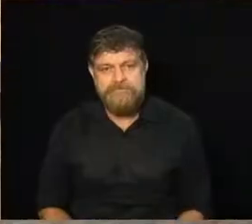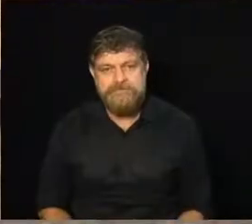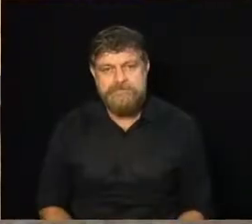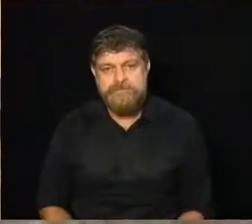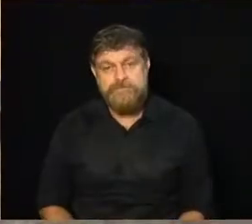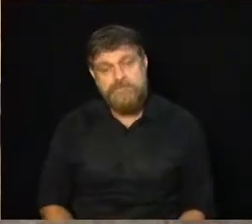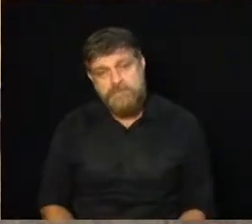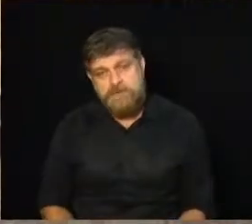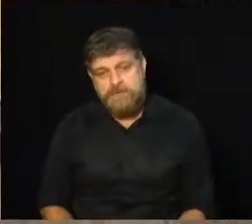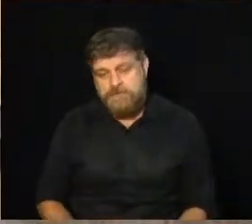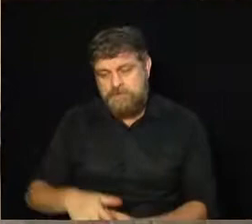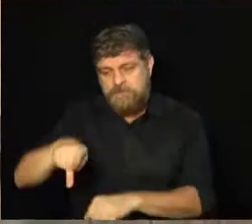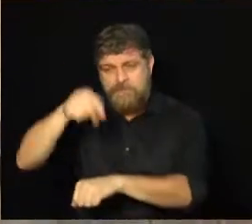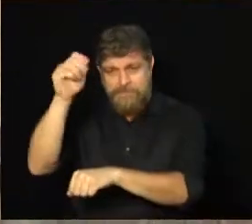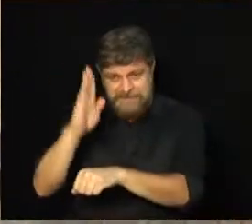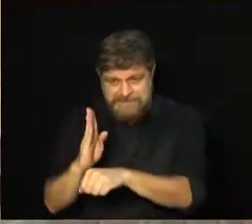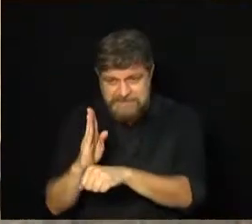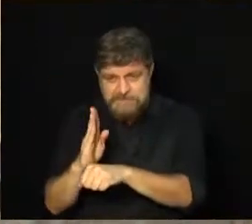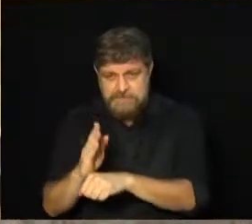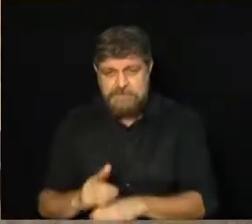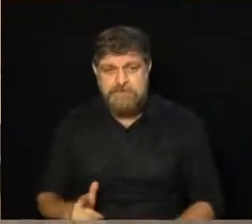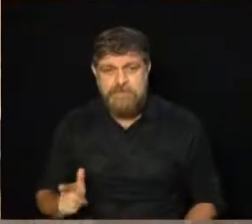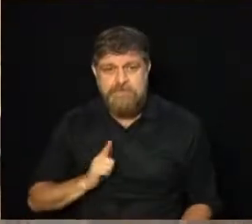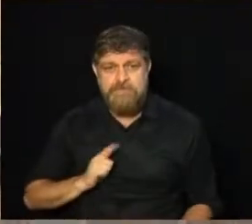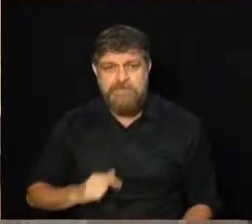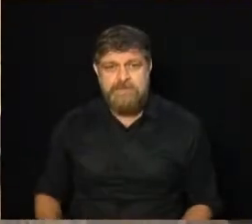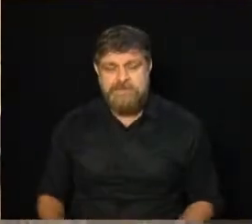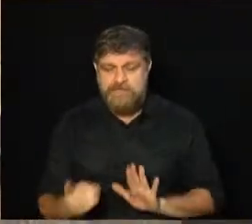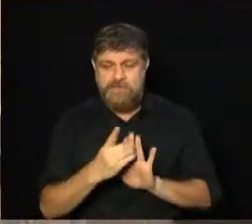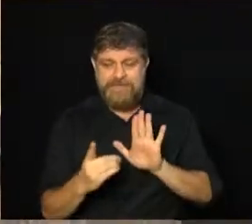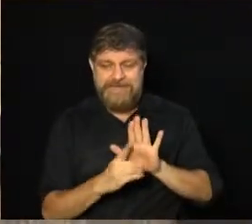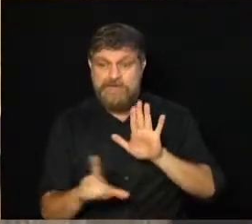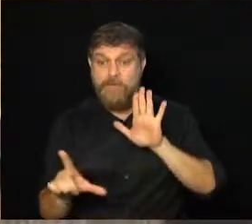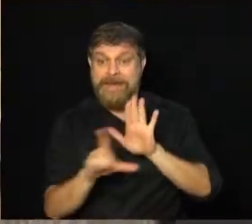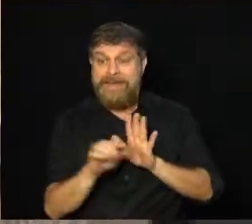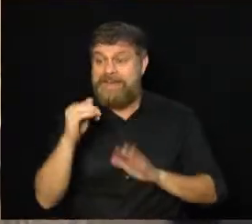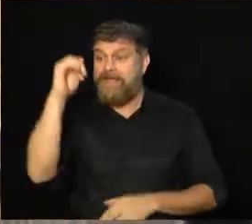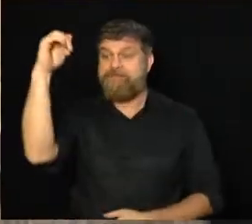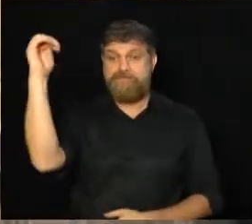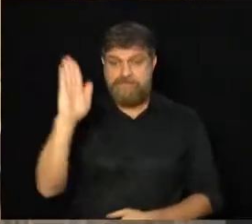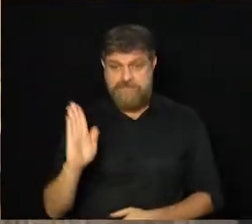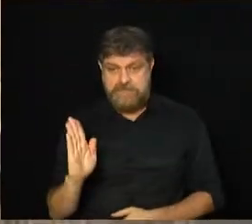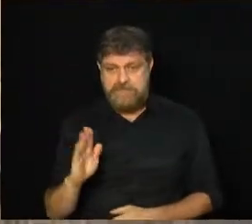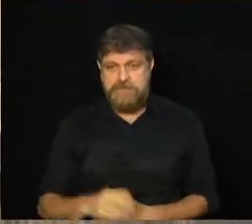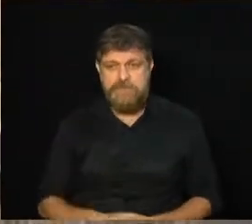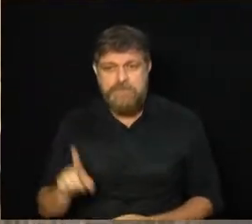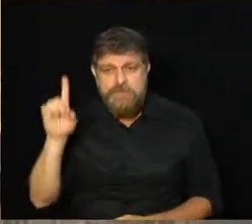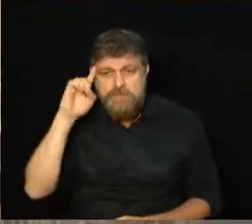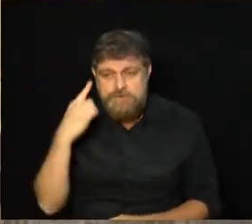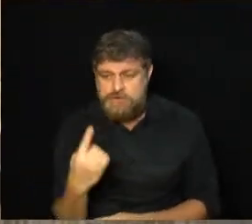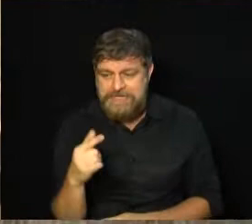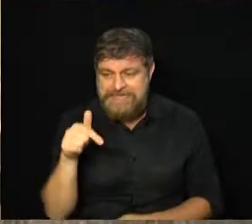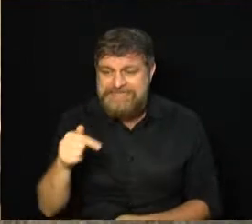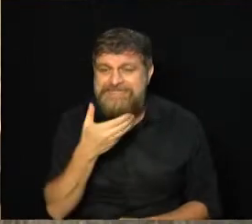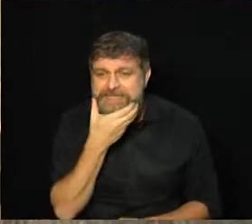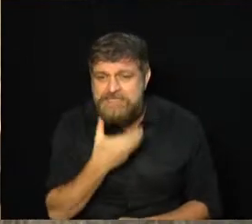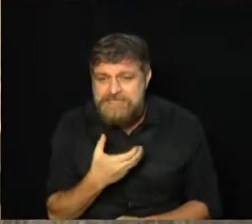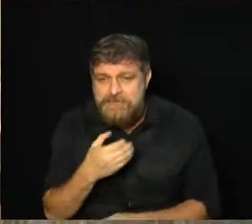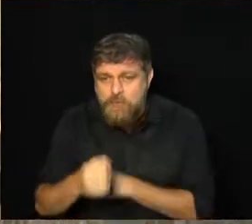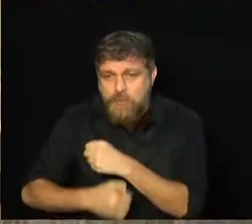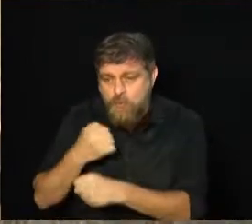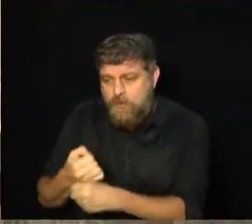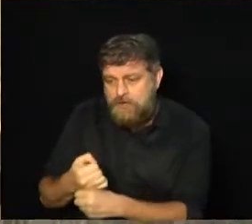No Brasil, foi estabelecido pelo Decreto-Lei Federal, do dia 17 de dezembro de 2009,